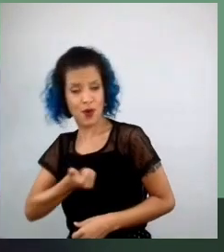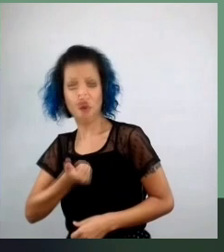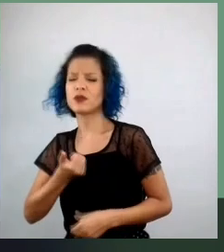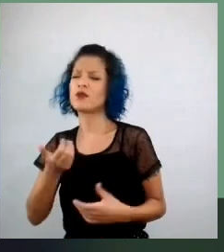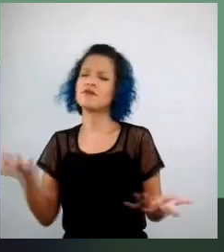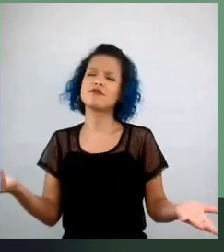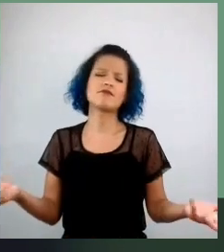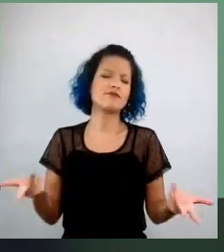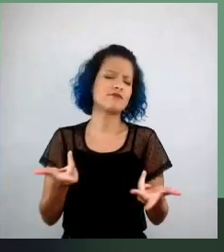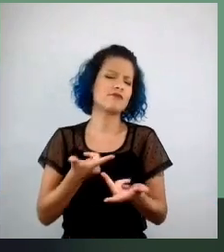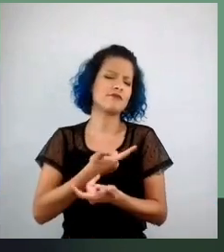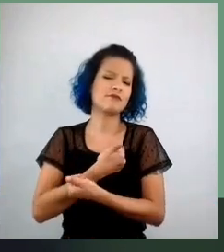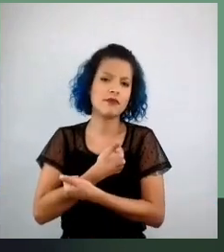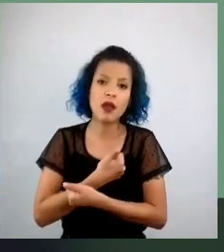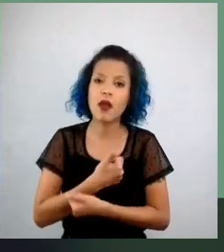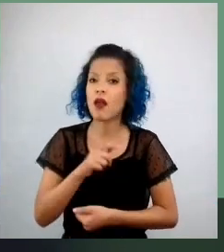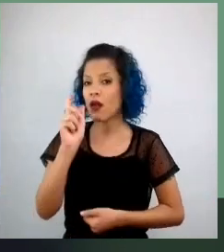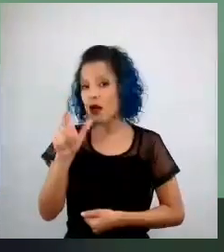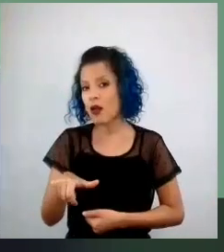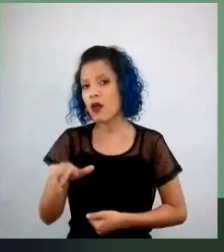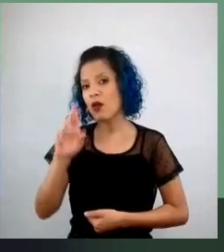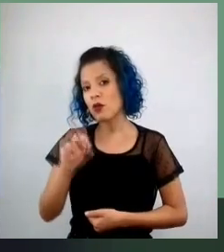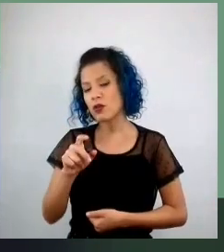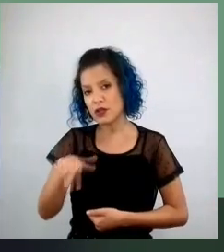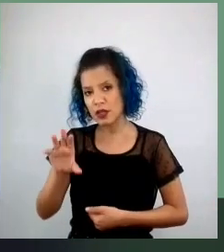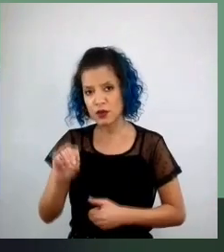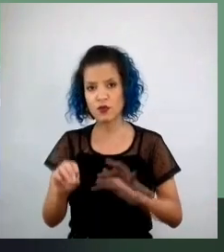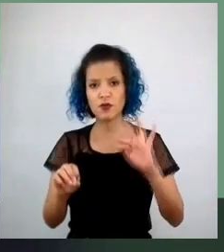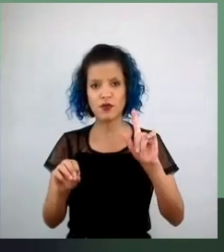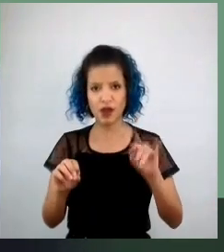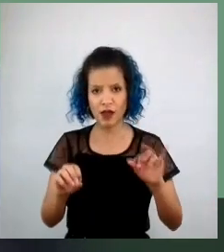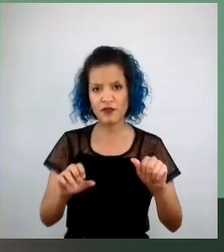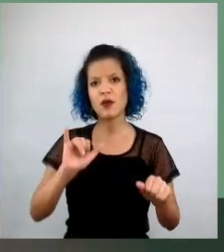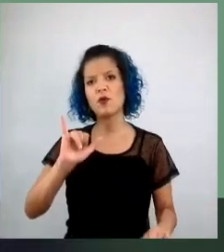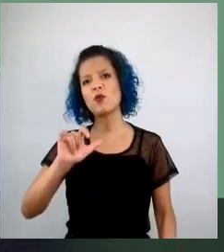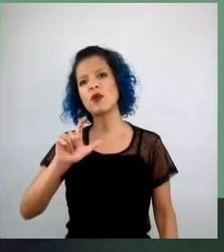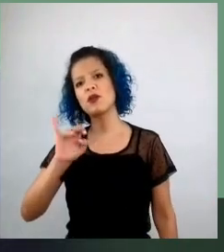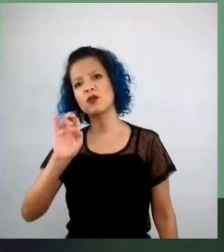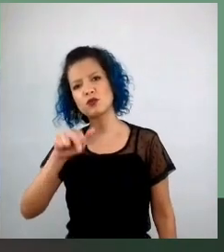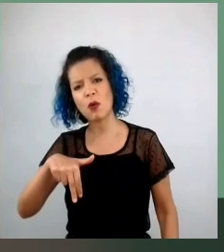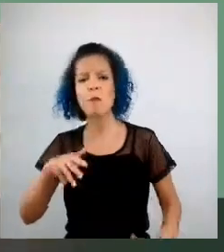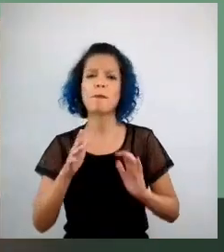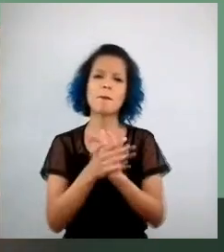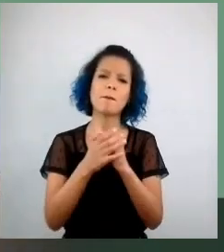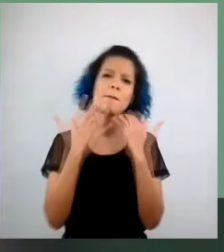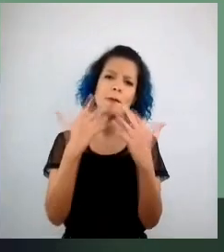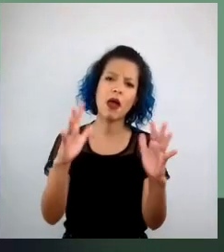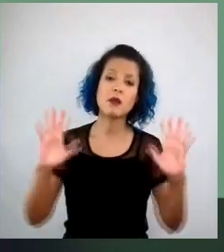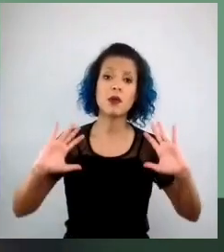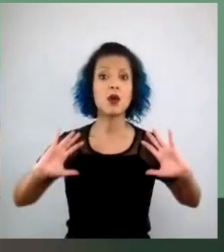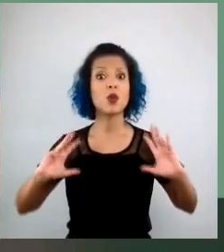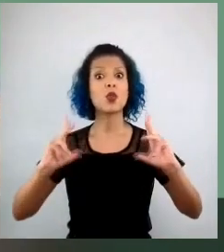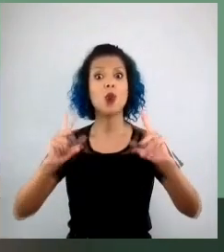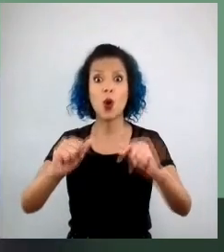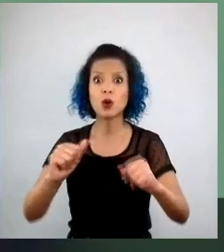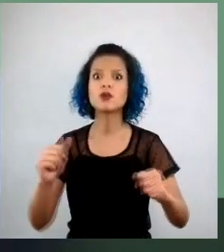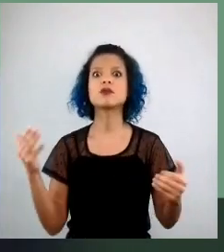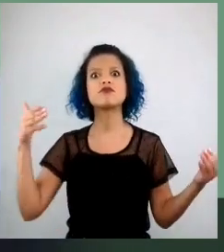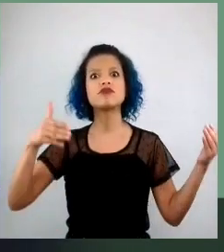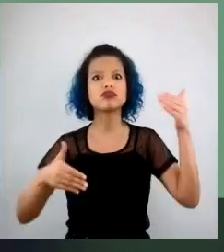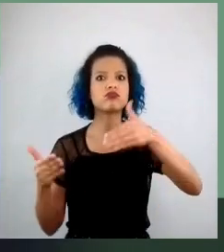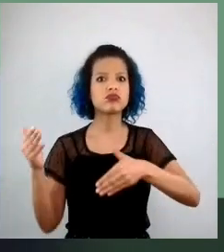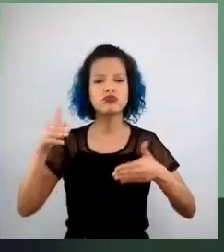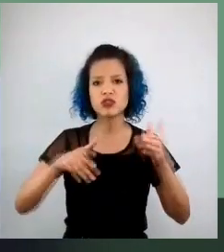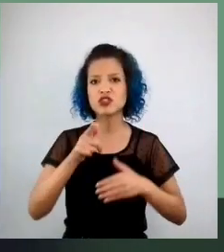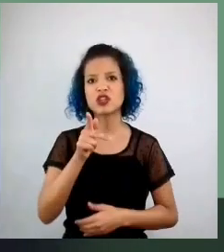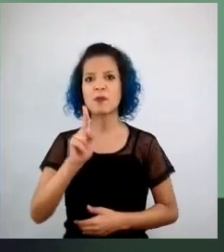parabéns, Rodrigo, Newton, Flávia, que estão nesse momento, a todos que passaram e fizeram o GP chegar aqui, não se constrói, uma